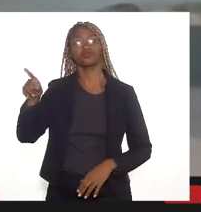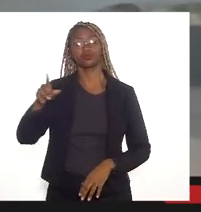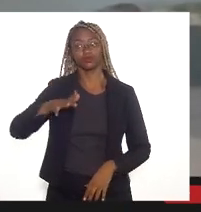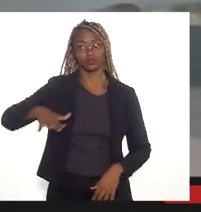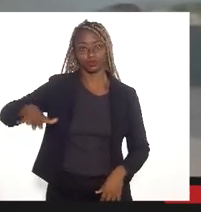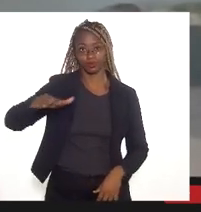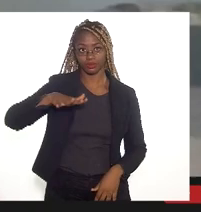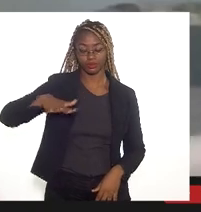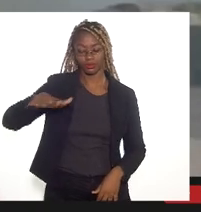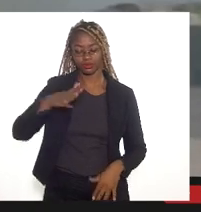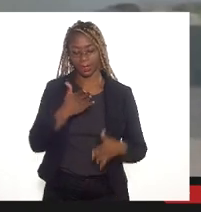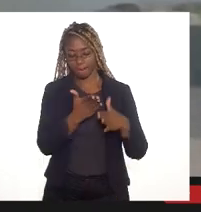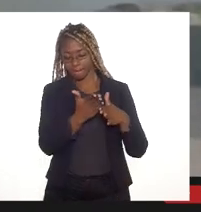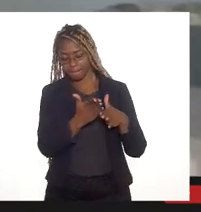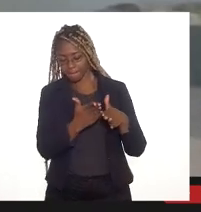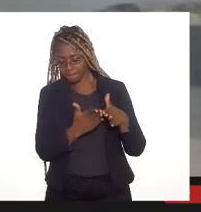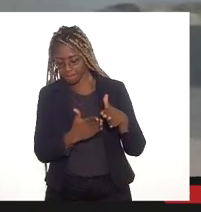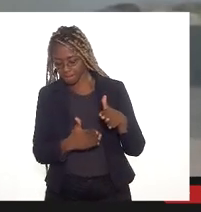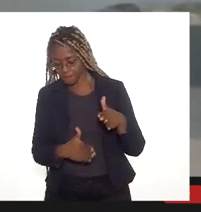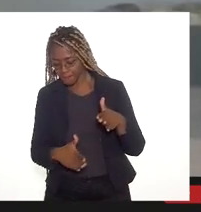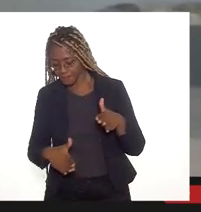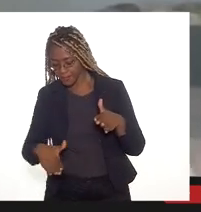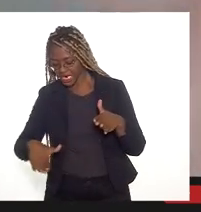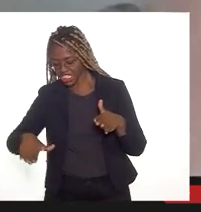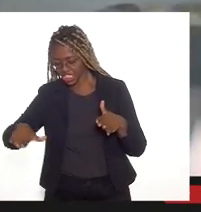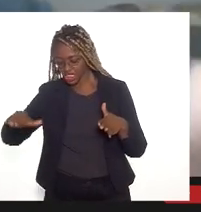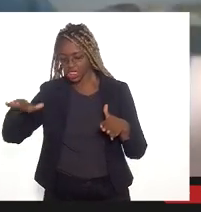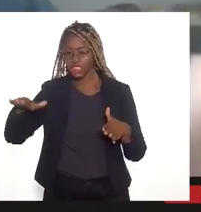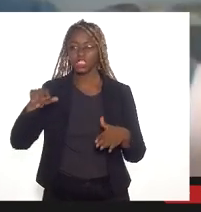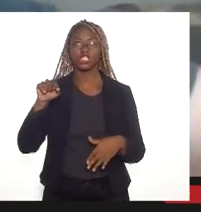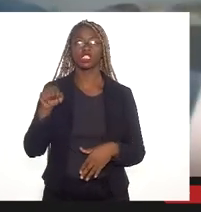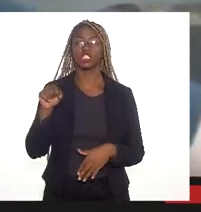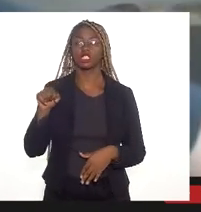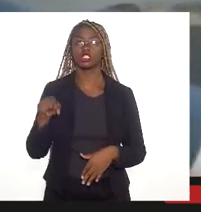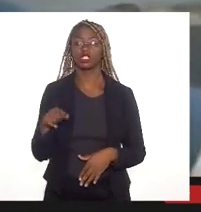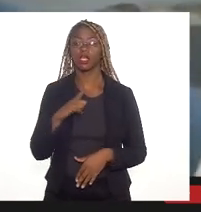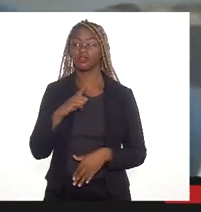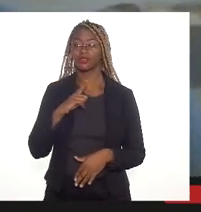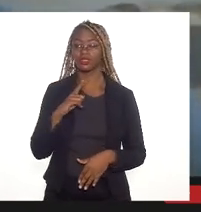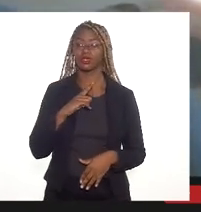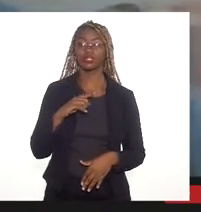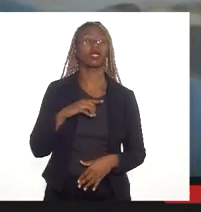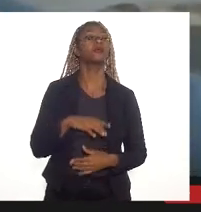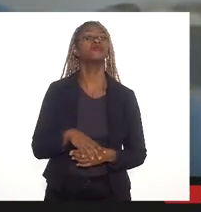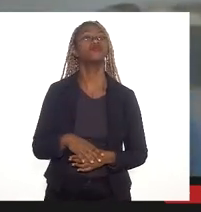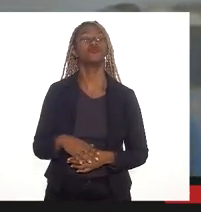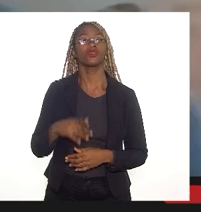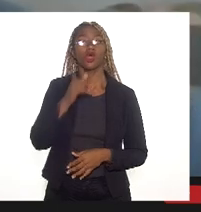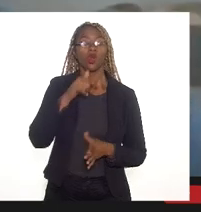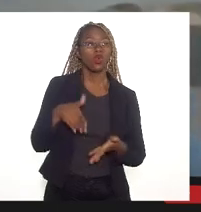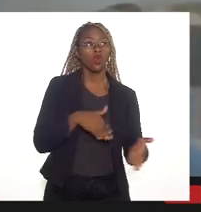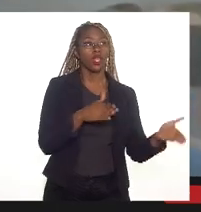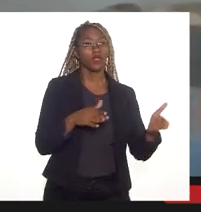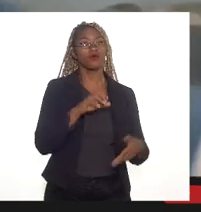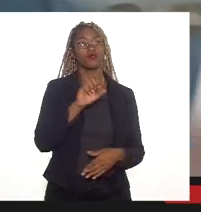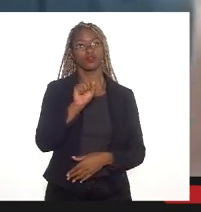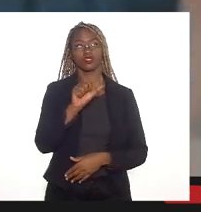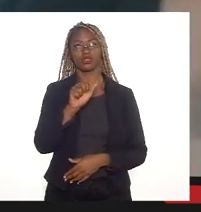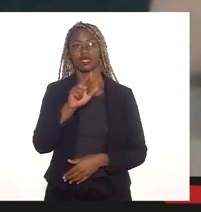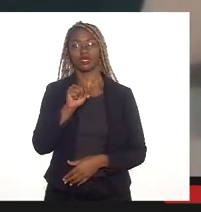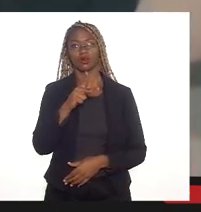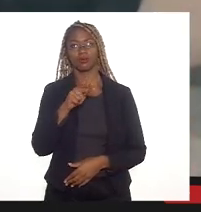bacia, nas regiões da Baixada Fluminense, você tem a bacia hidrográfica dos rios, tanto Sarapuí como Iguaçu,